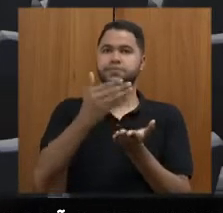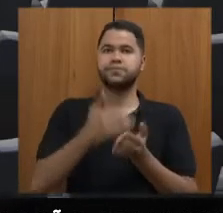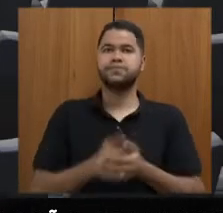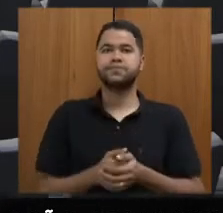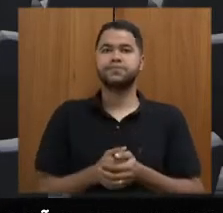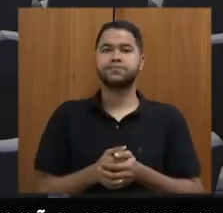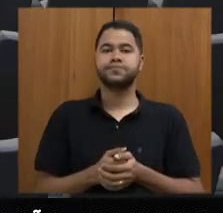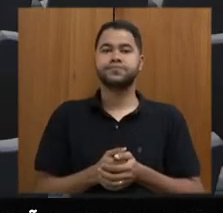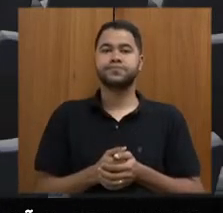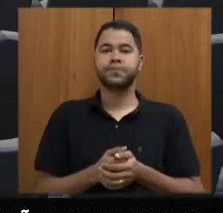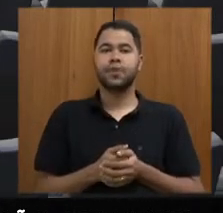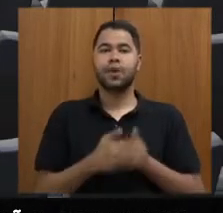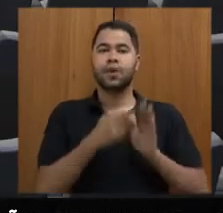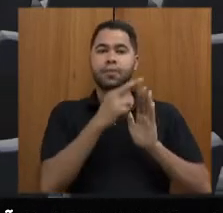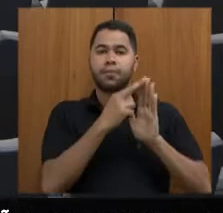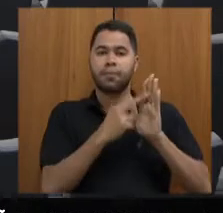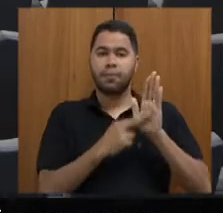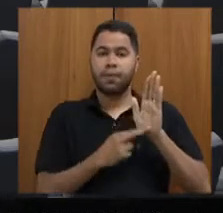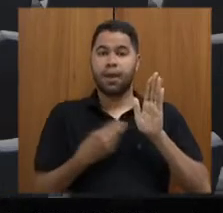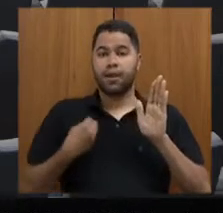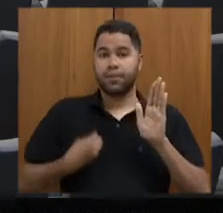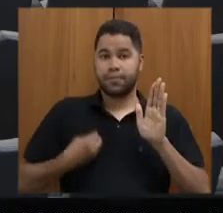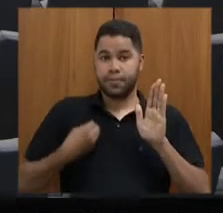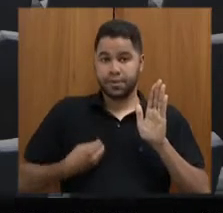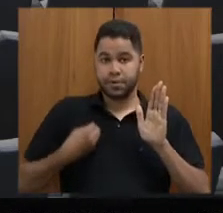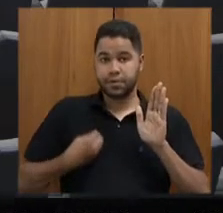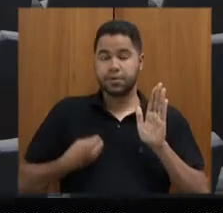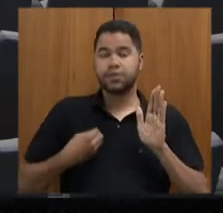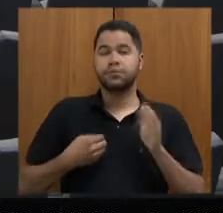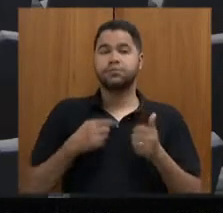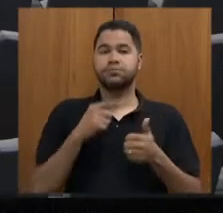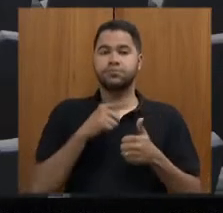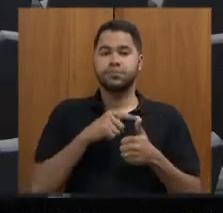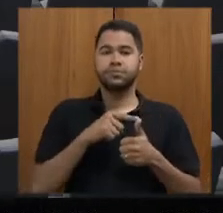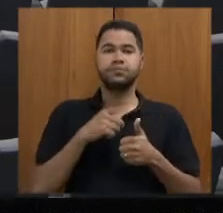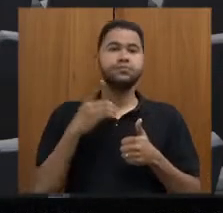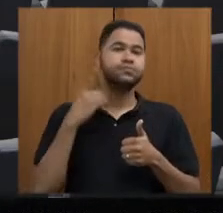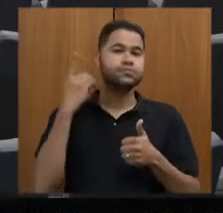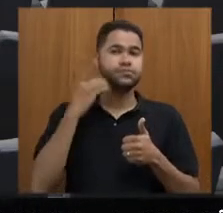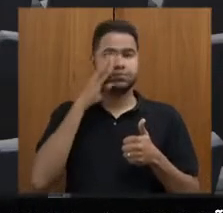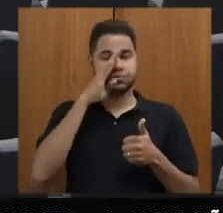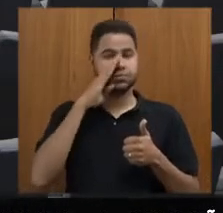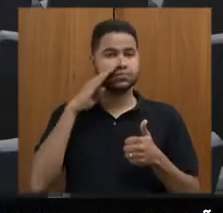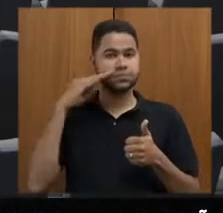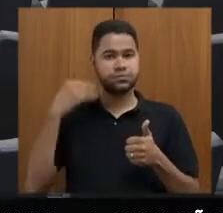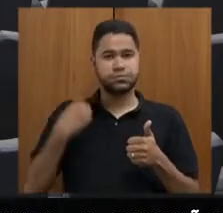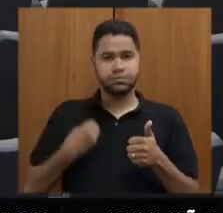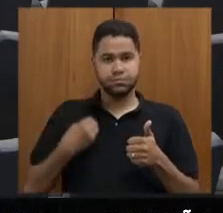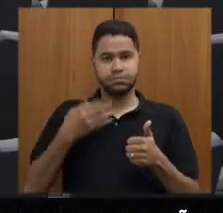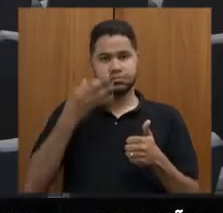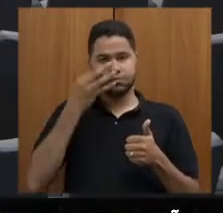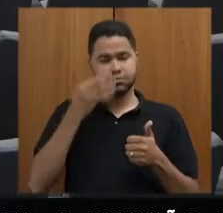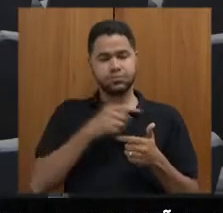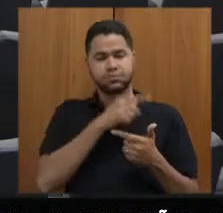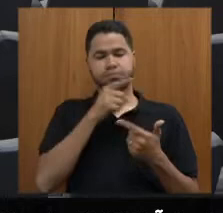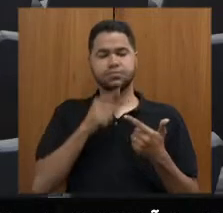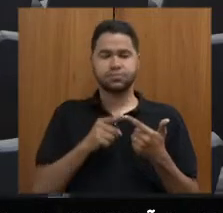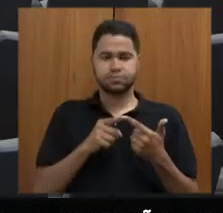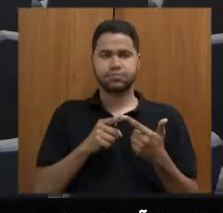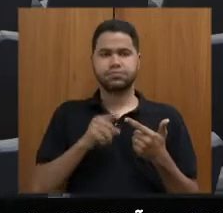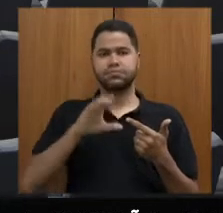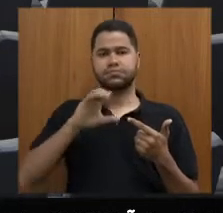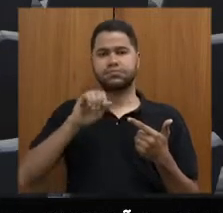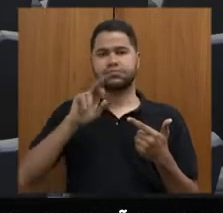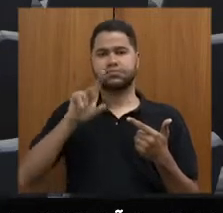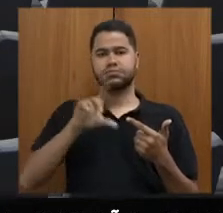A número regimental, estamos com a presença da deputada Beatriz Serqueira presencialmente, dos deputados Carlos